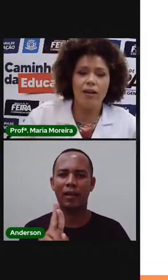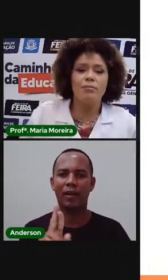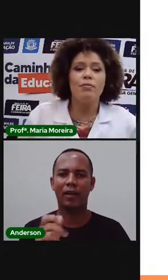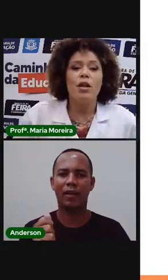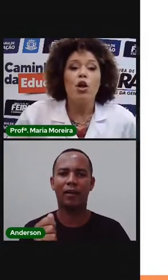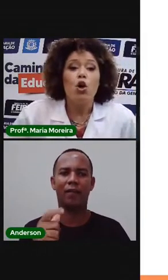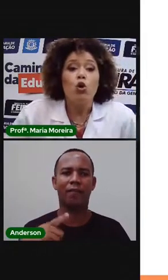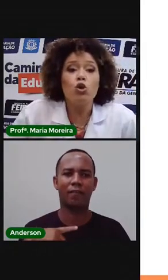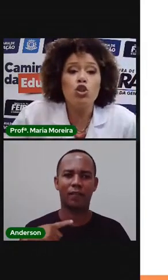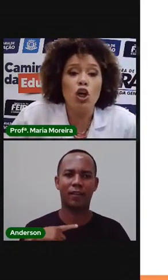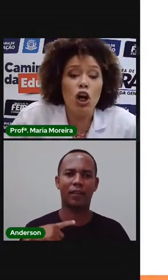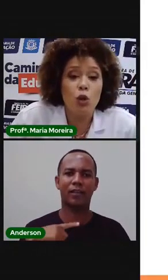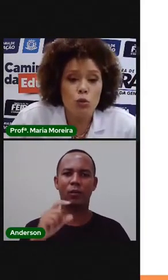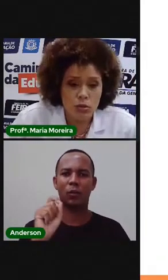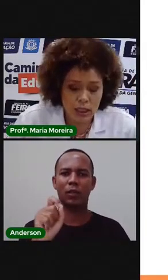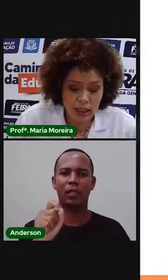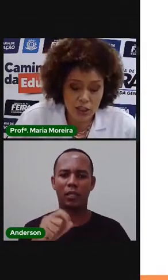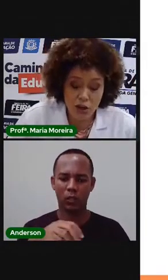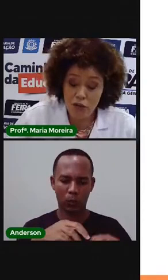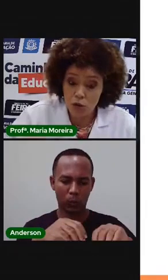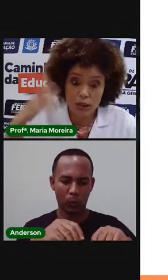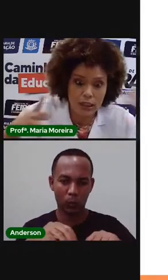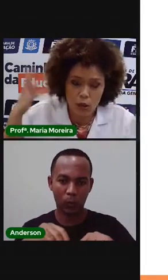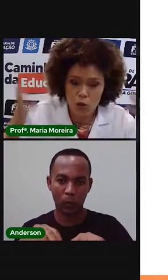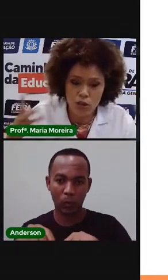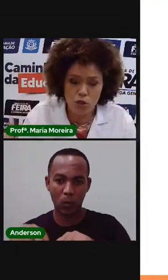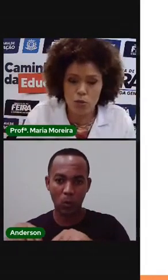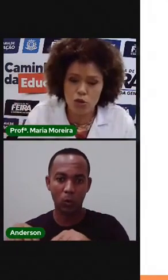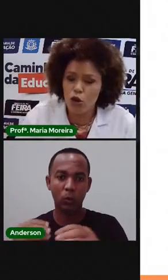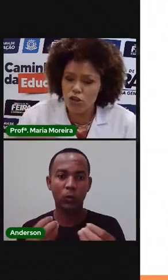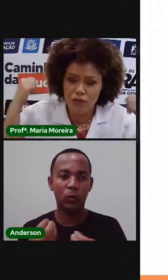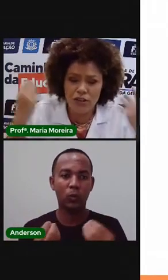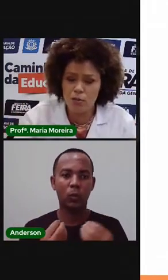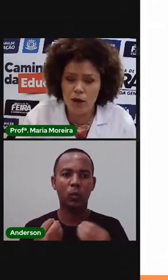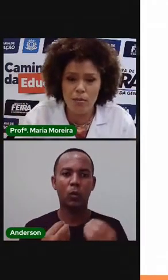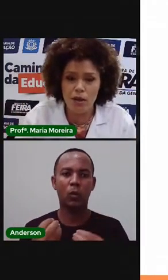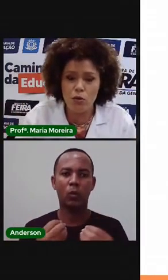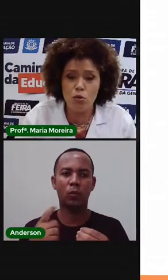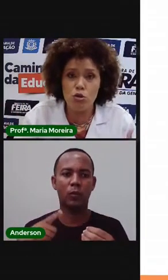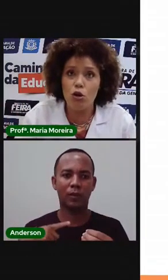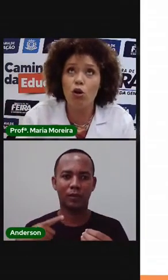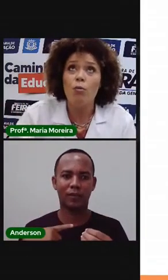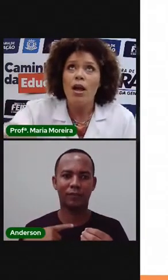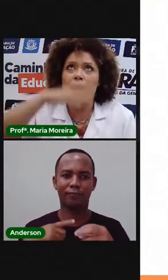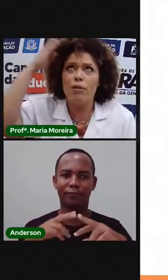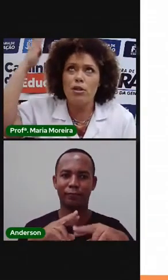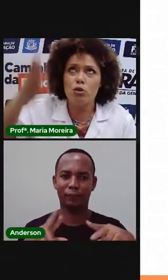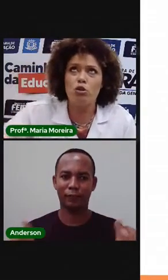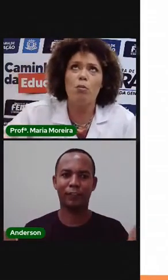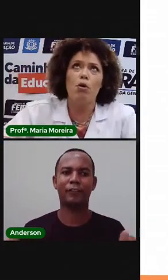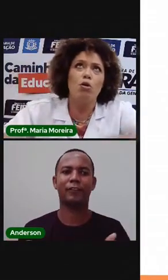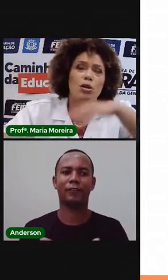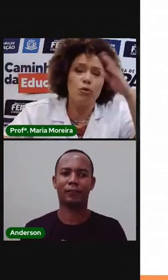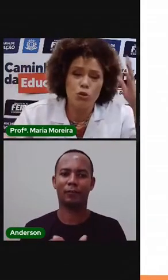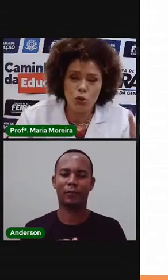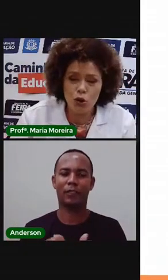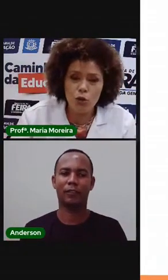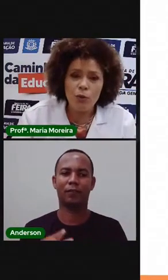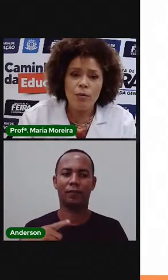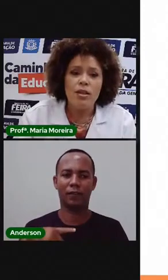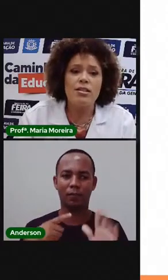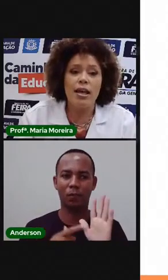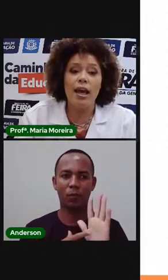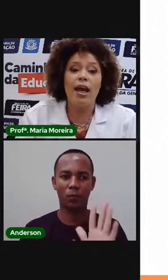mas vamos falar. O solo, né? A gente já falou tanta coisa sobre o solo, já fez experimento com o solo. A Pró já mostrou morro, já